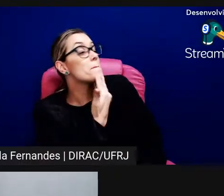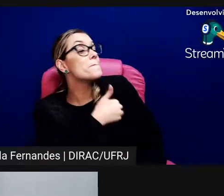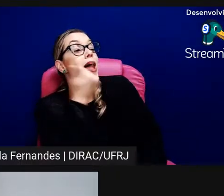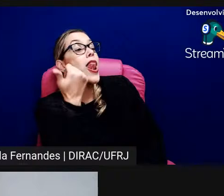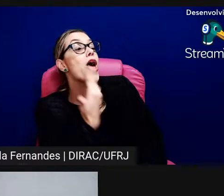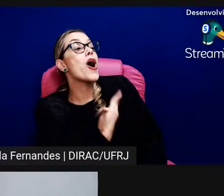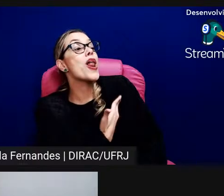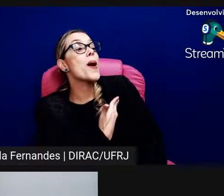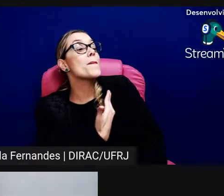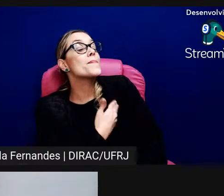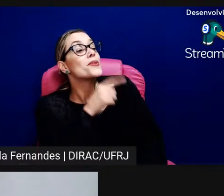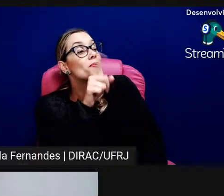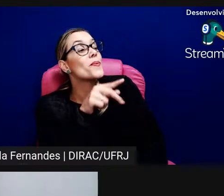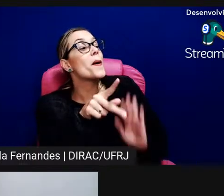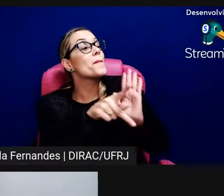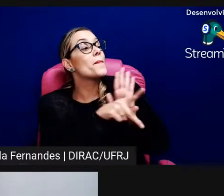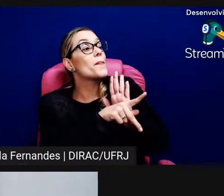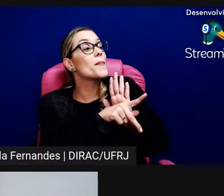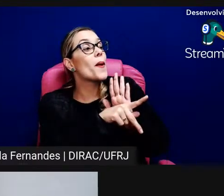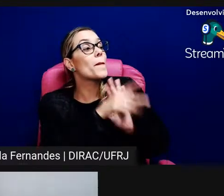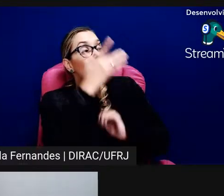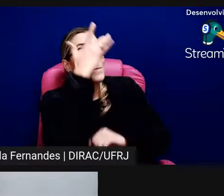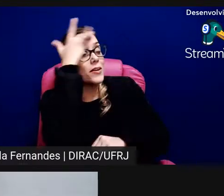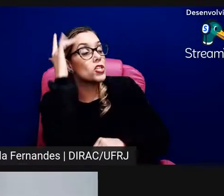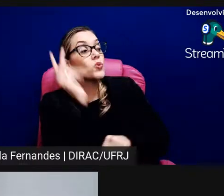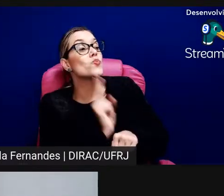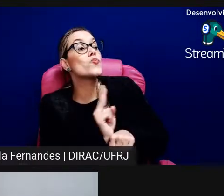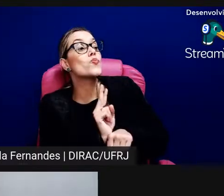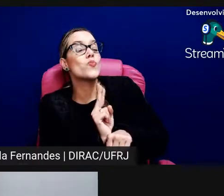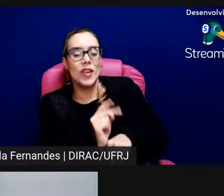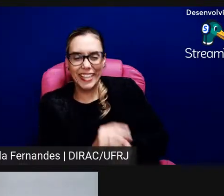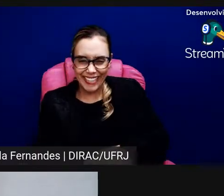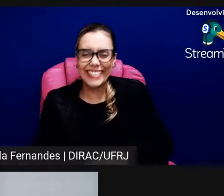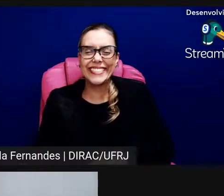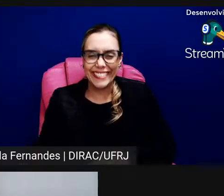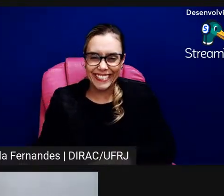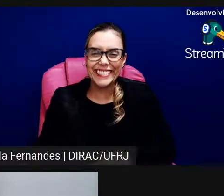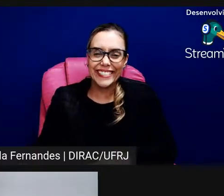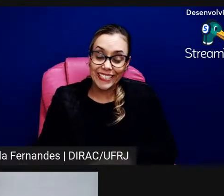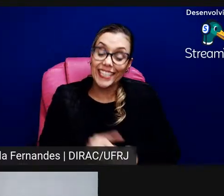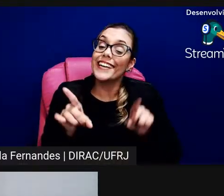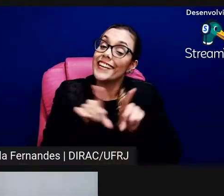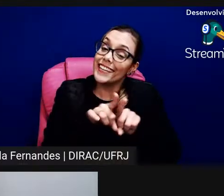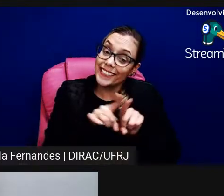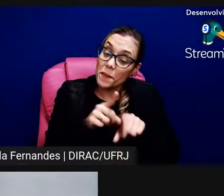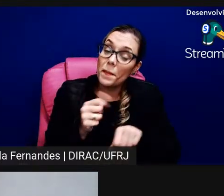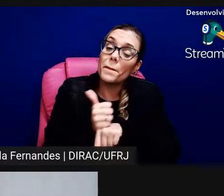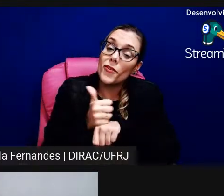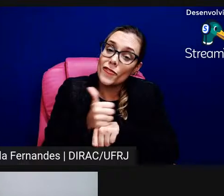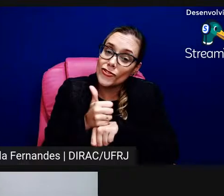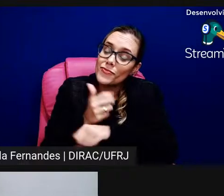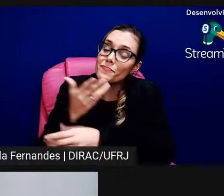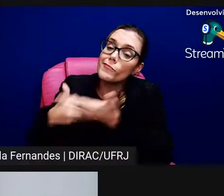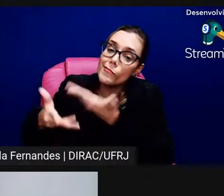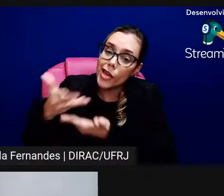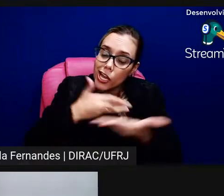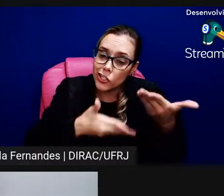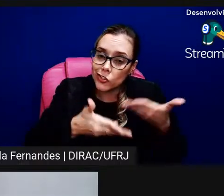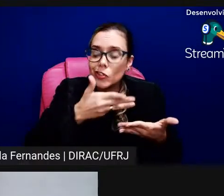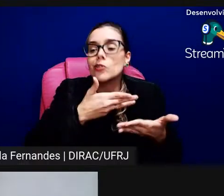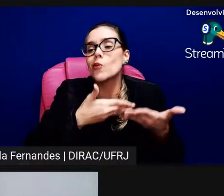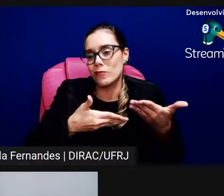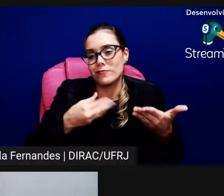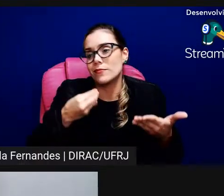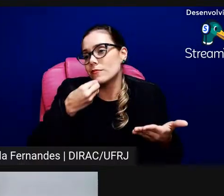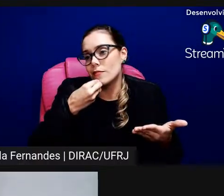qualquer instituição exatamente e incluir os próprios mediadores óbvio né vou agora pro lugar